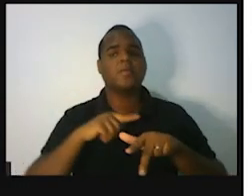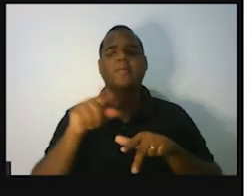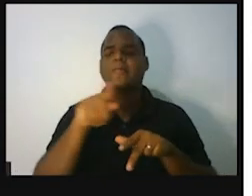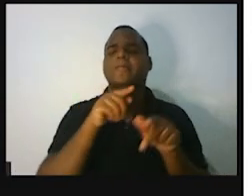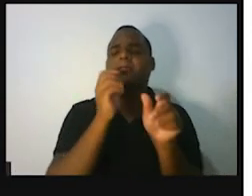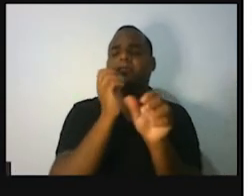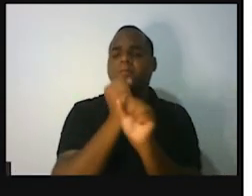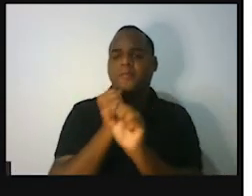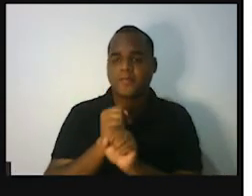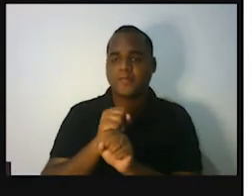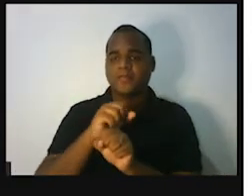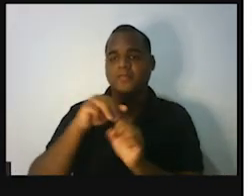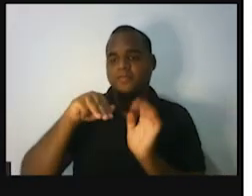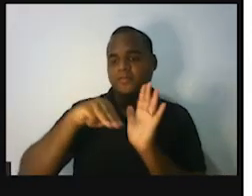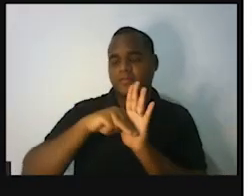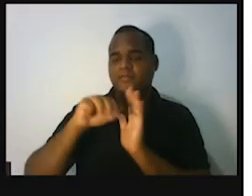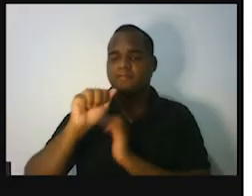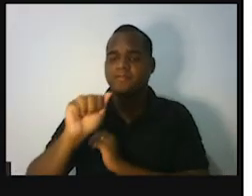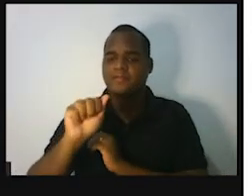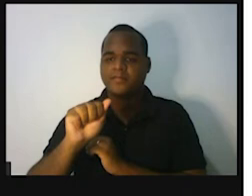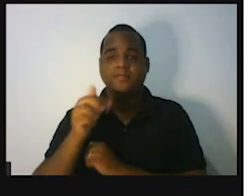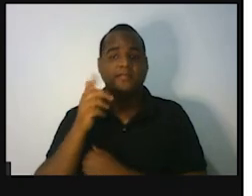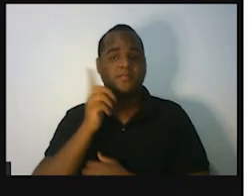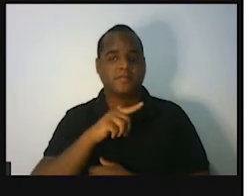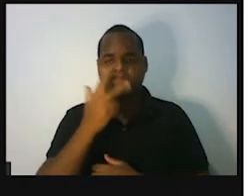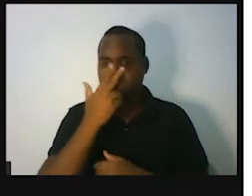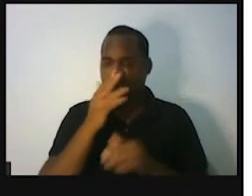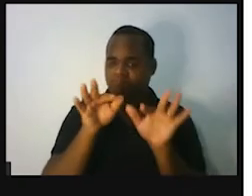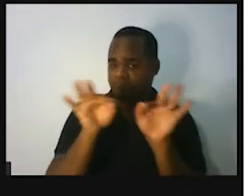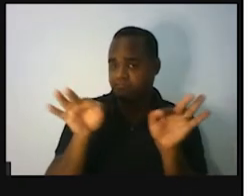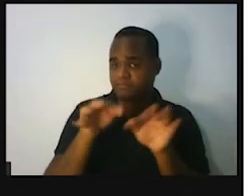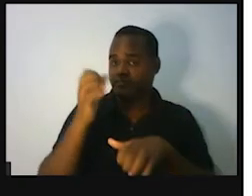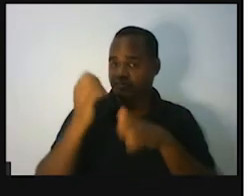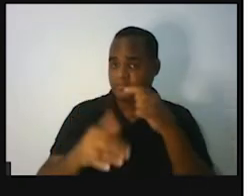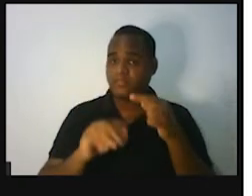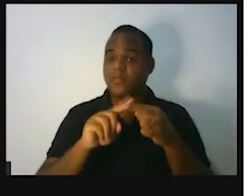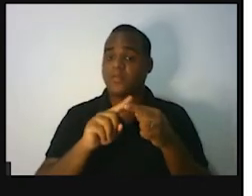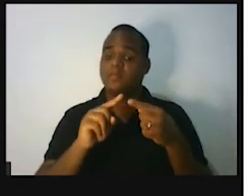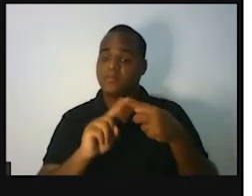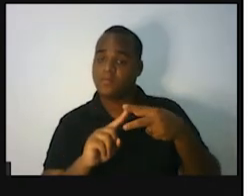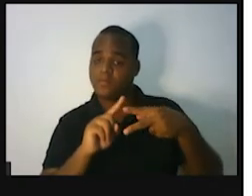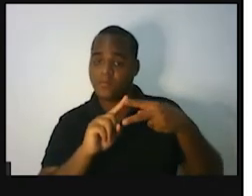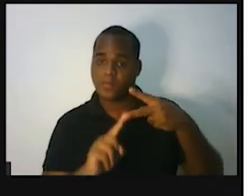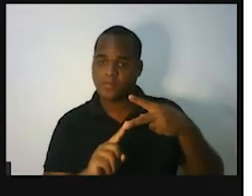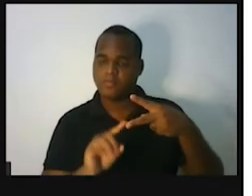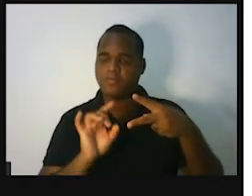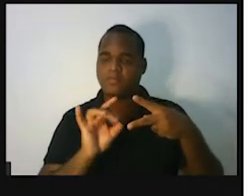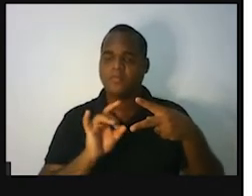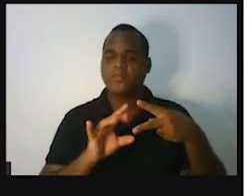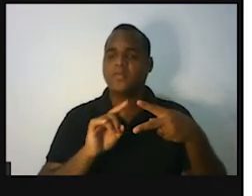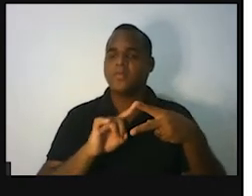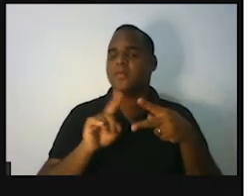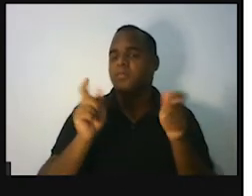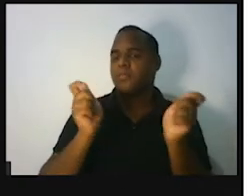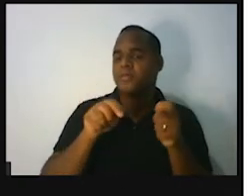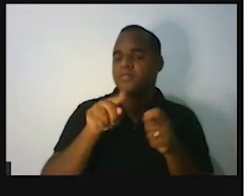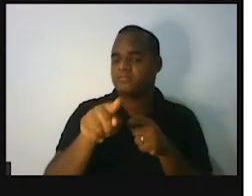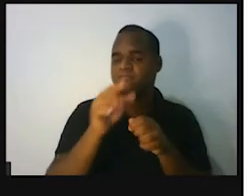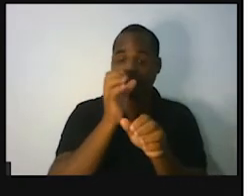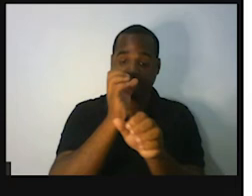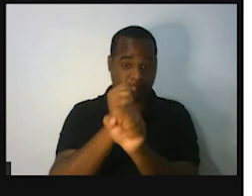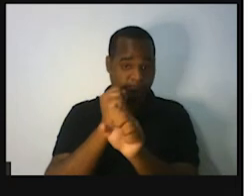cálculo da média aritmética é um processo bem simples. São apenas dois passos. Primeiro, você vai somar